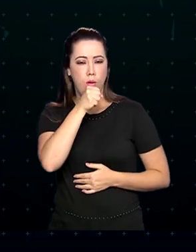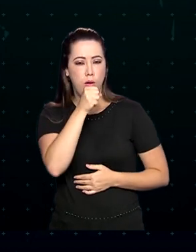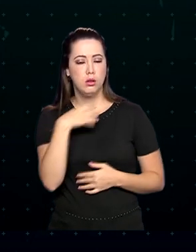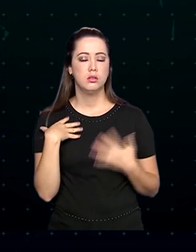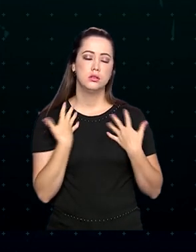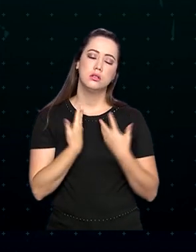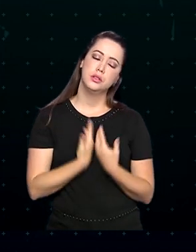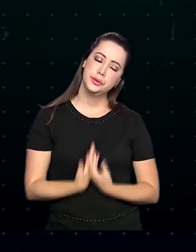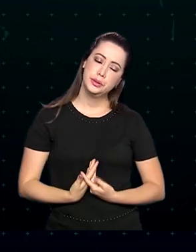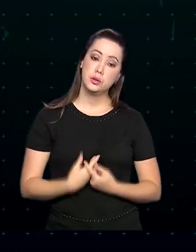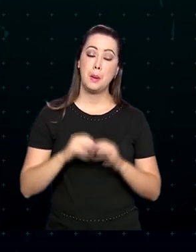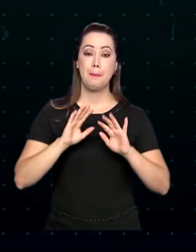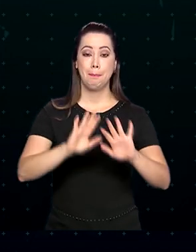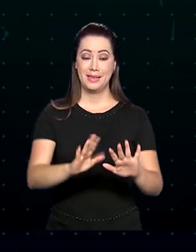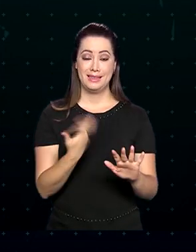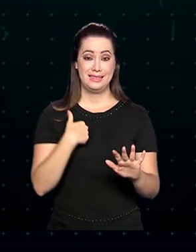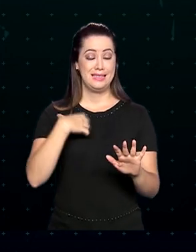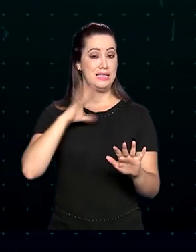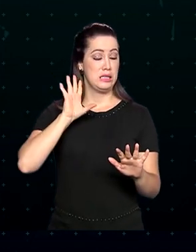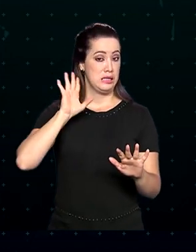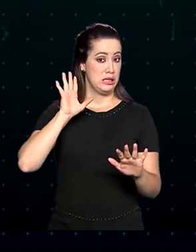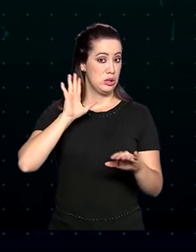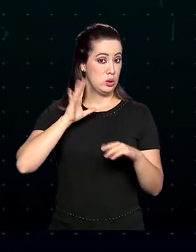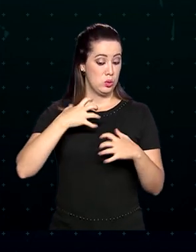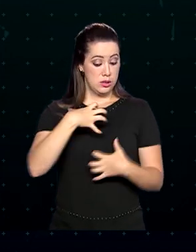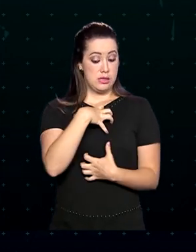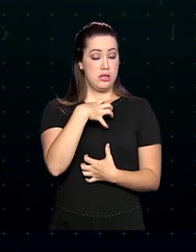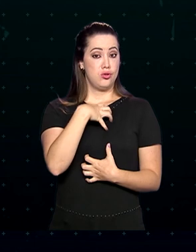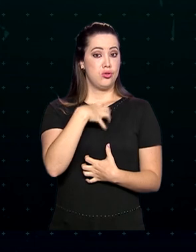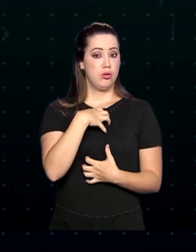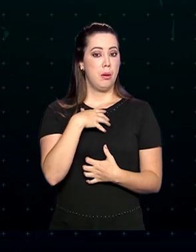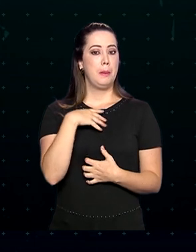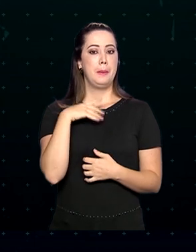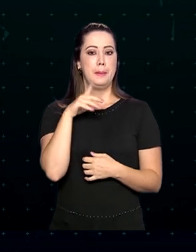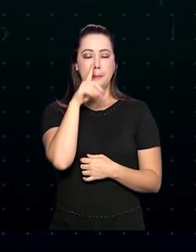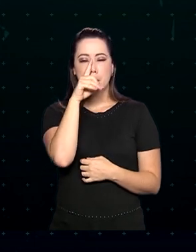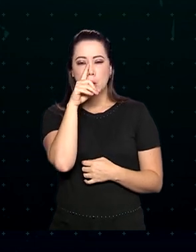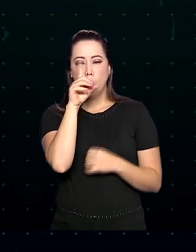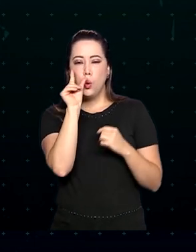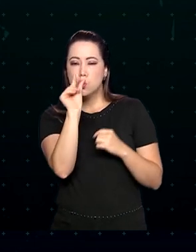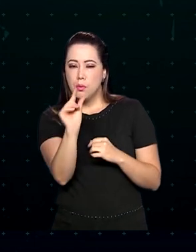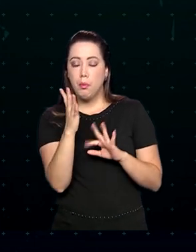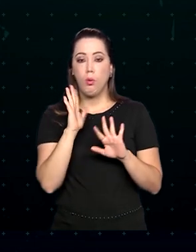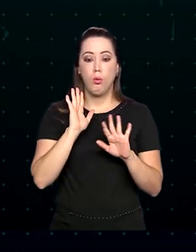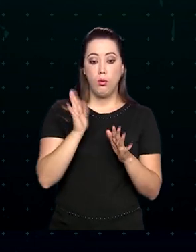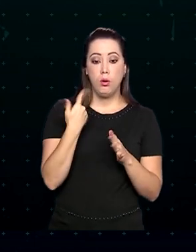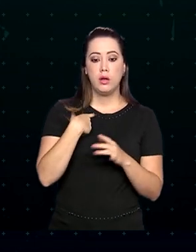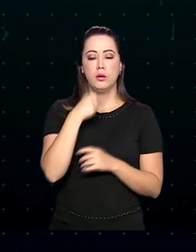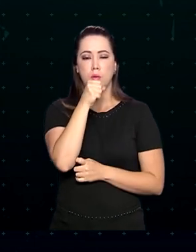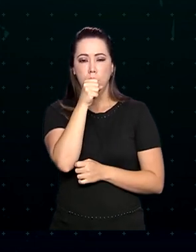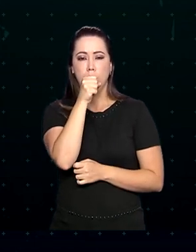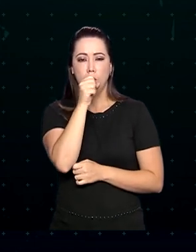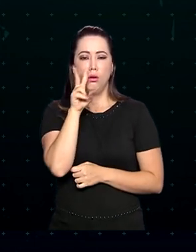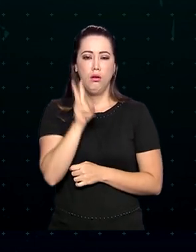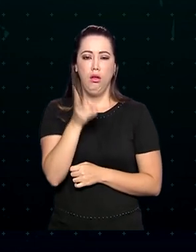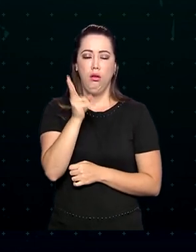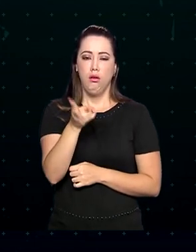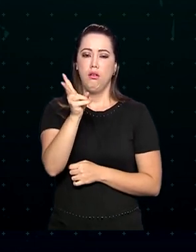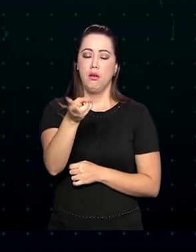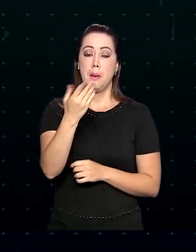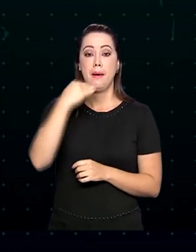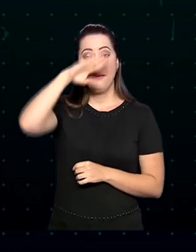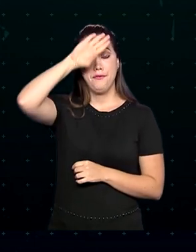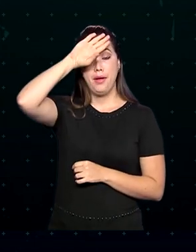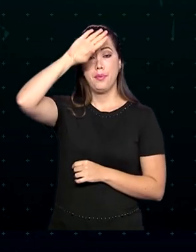Já os sinais e sintomas considerados moderados são a tosse persistente, mais